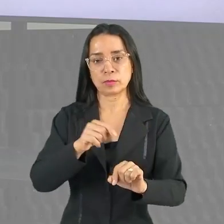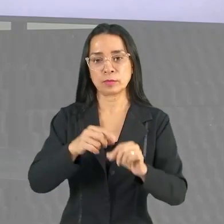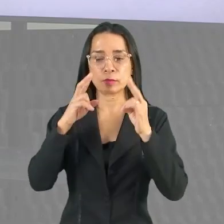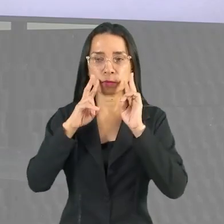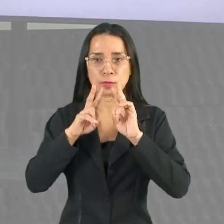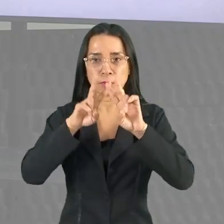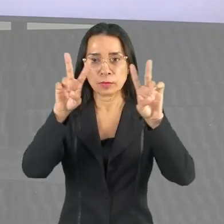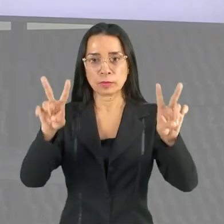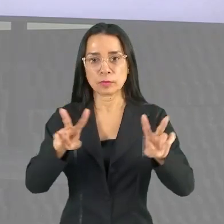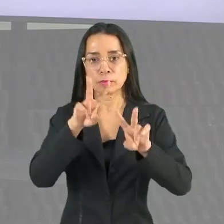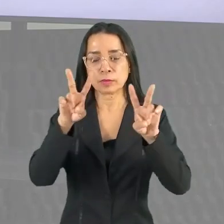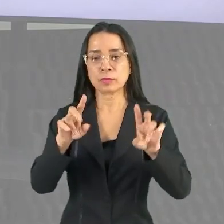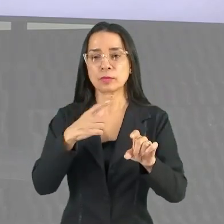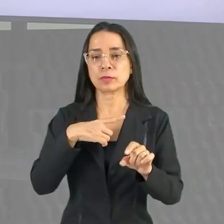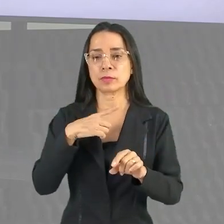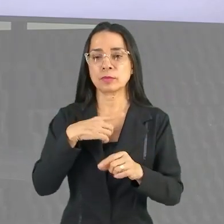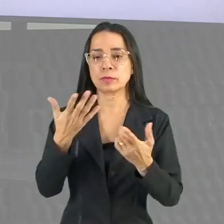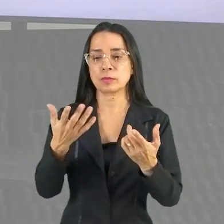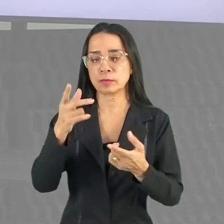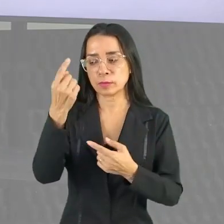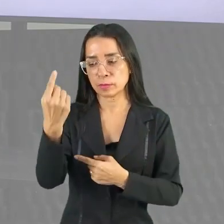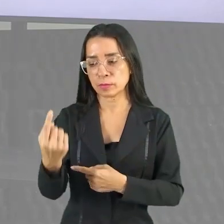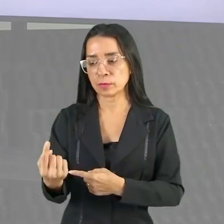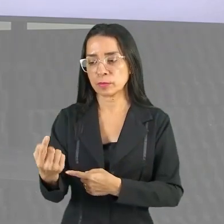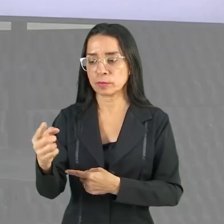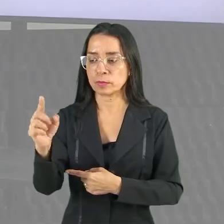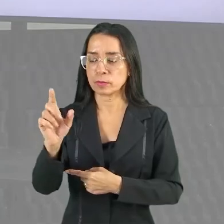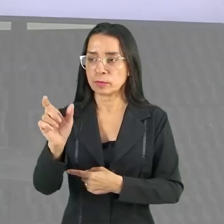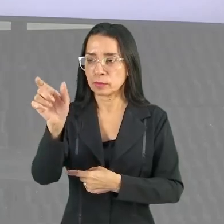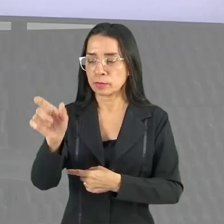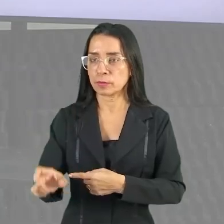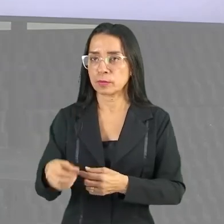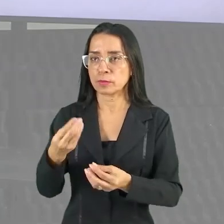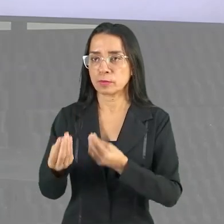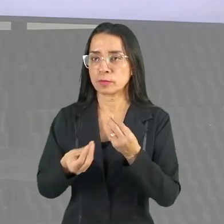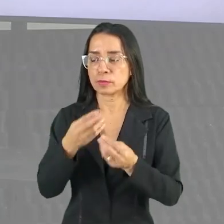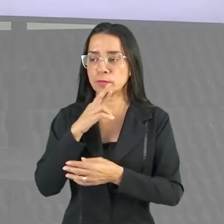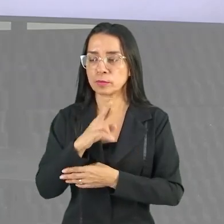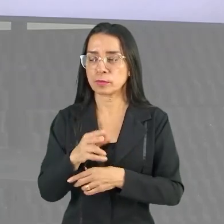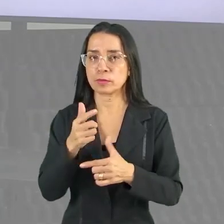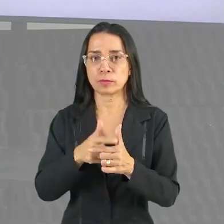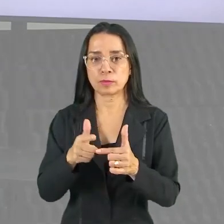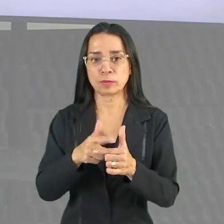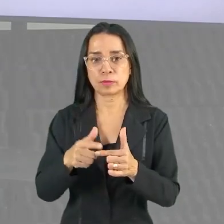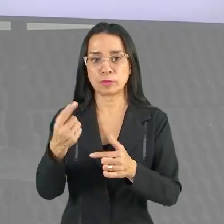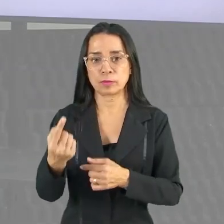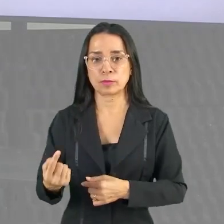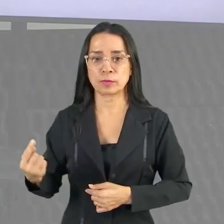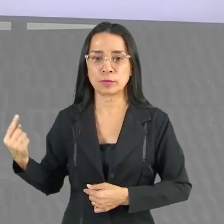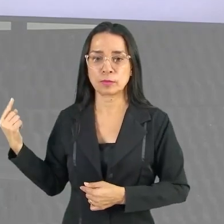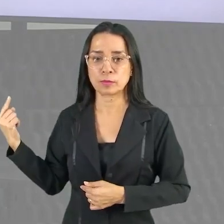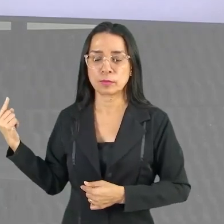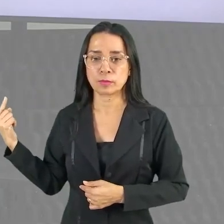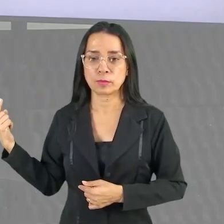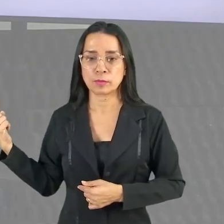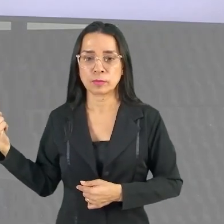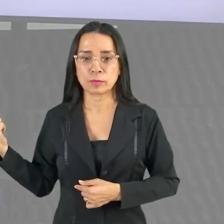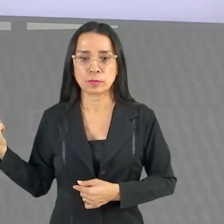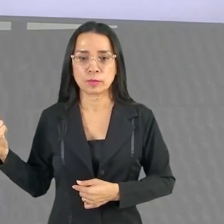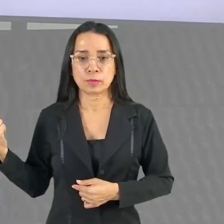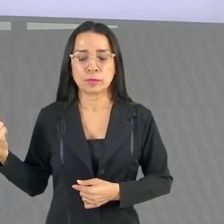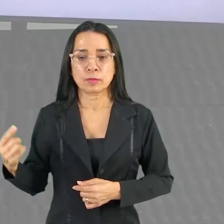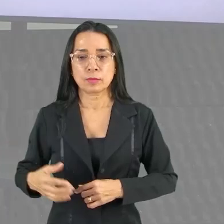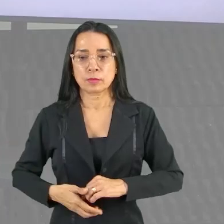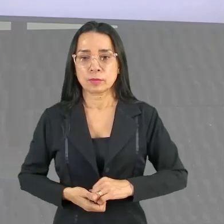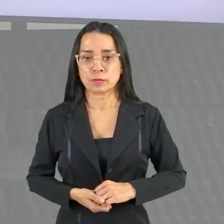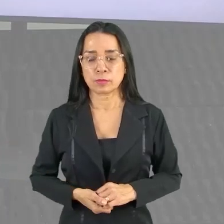o indivíduo como a solução para o problema. Tá bom? Então vamos lá para a leitura aqui do enunciado. Com base no texto,